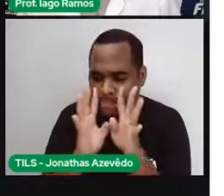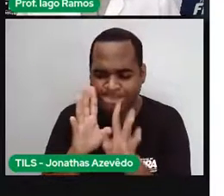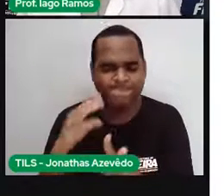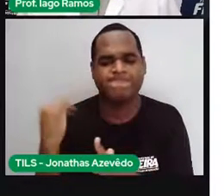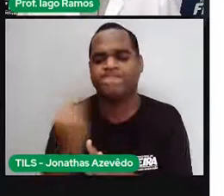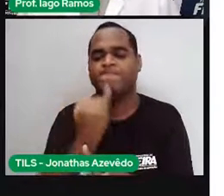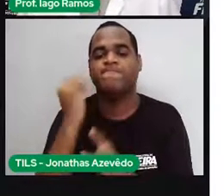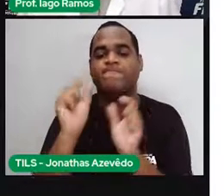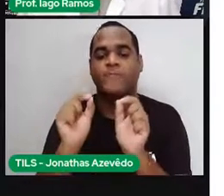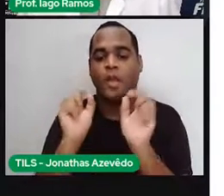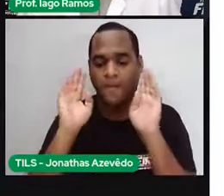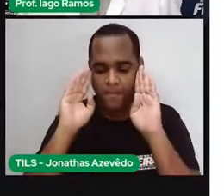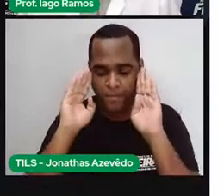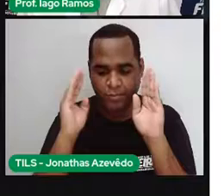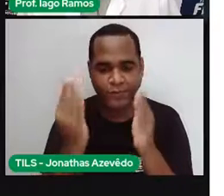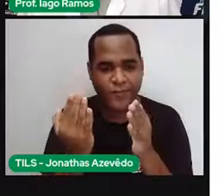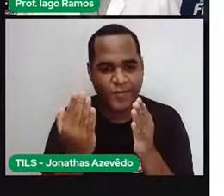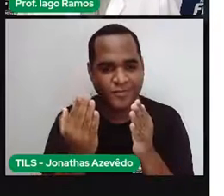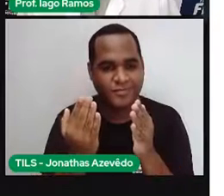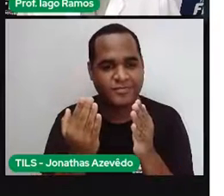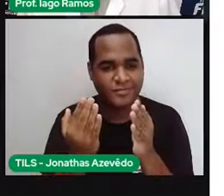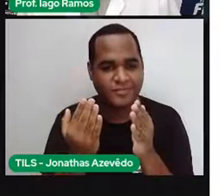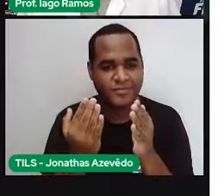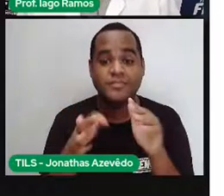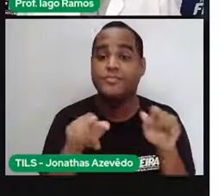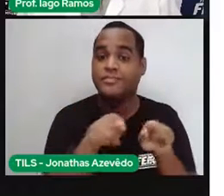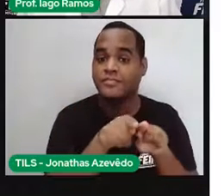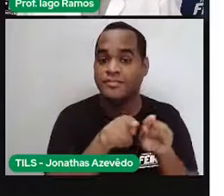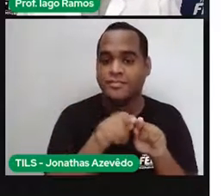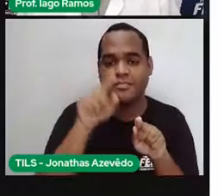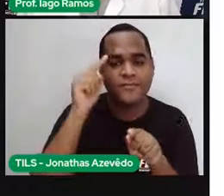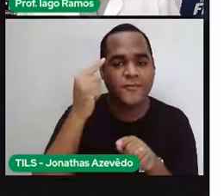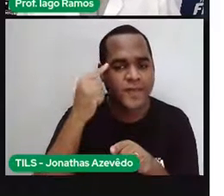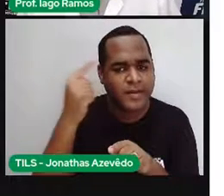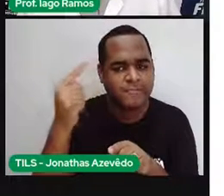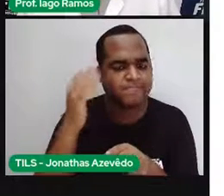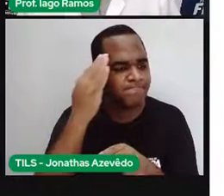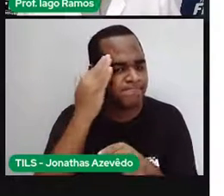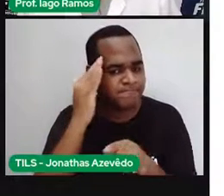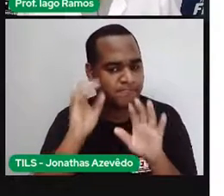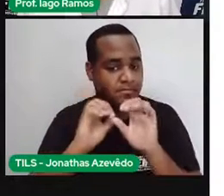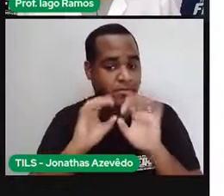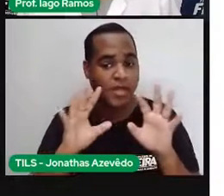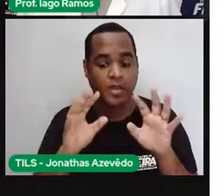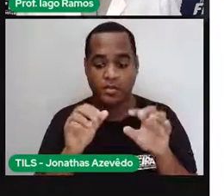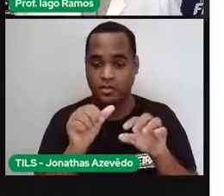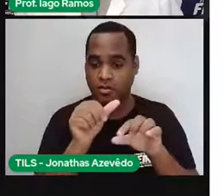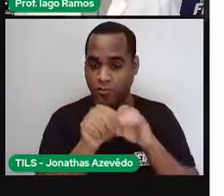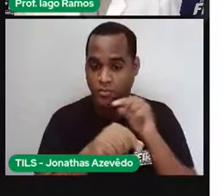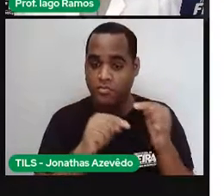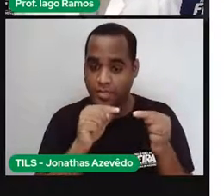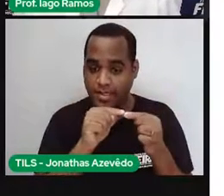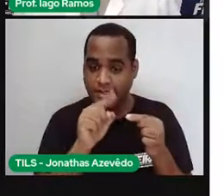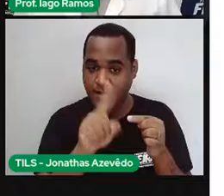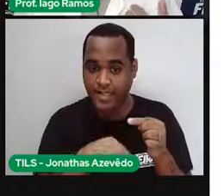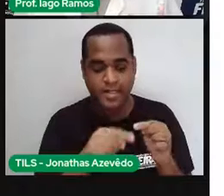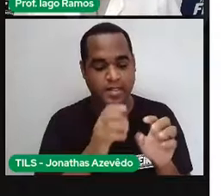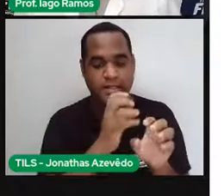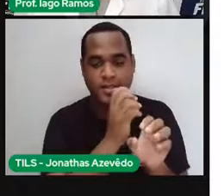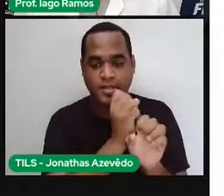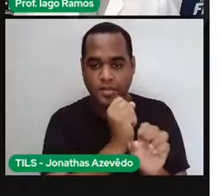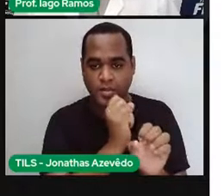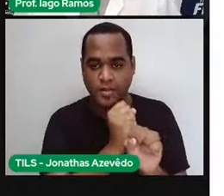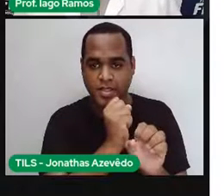Então, o é que a gente vai aprender? A gente vai aprender aqui, a gente vai procurar entender e aplicar o cálculo do